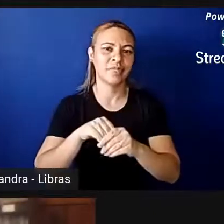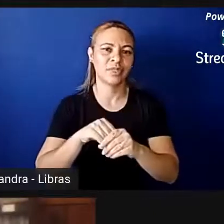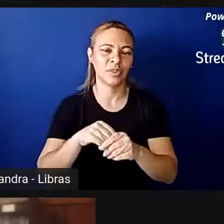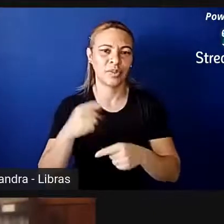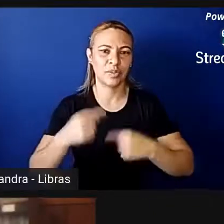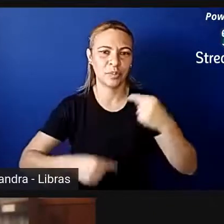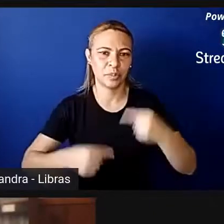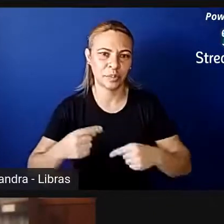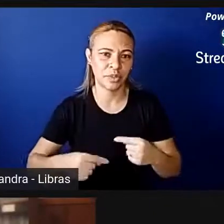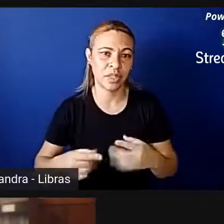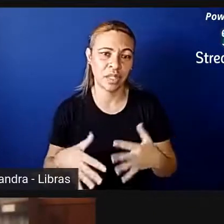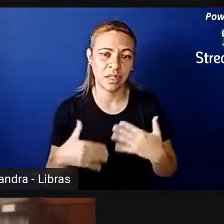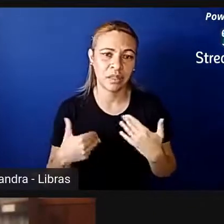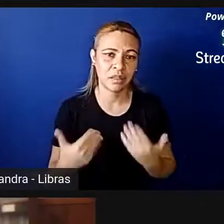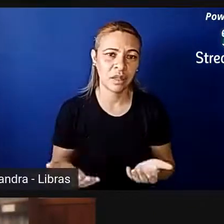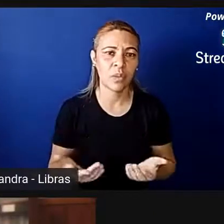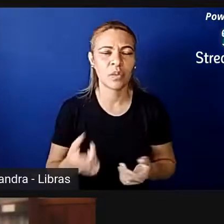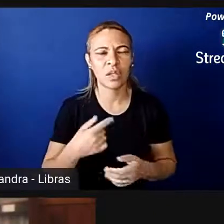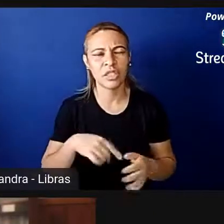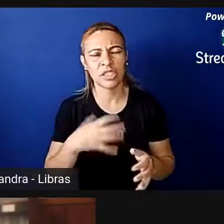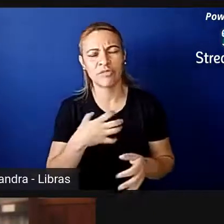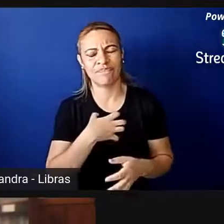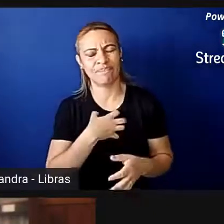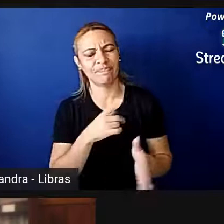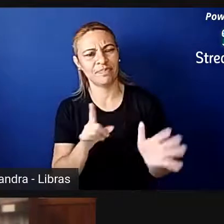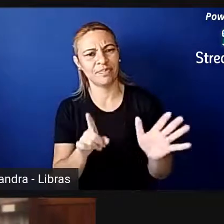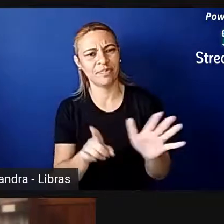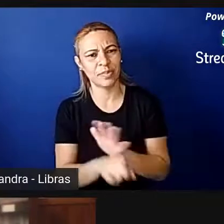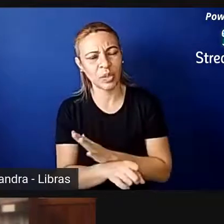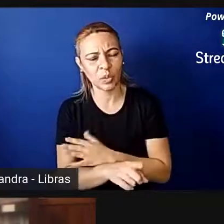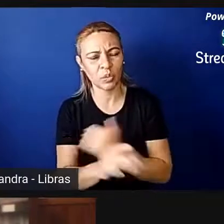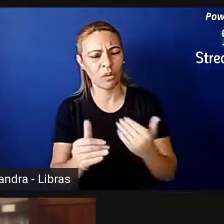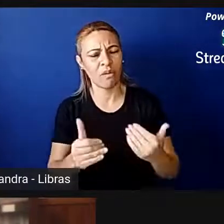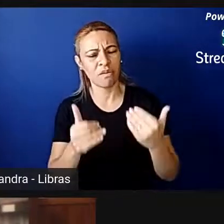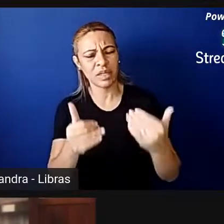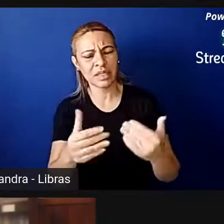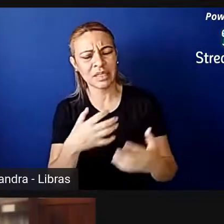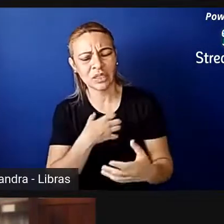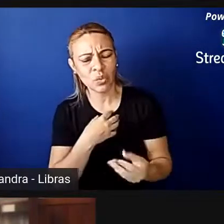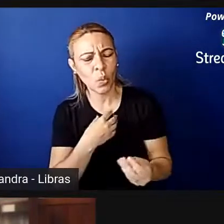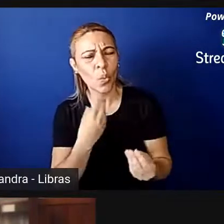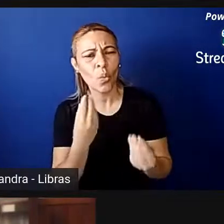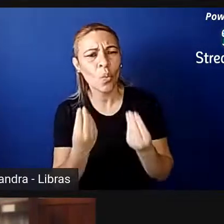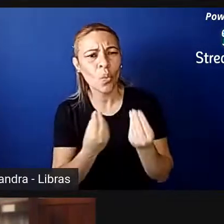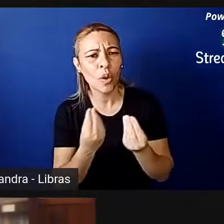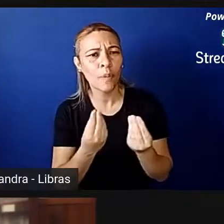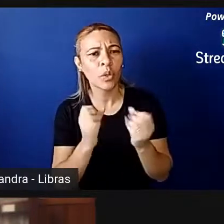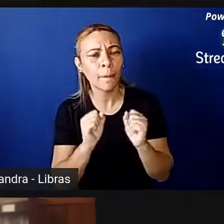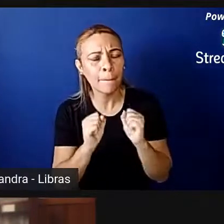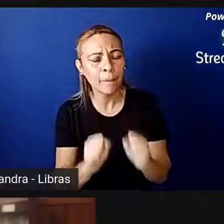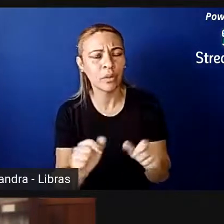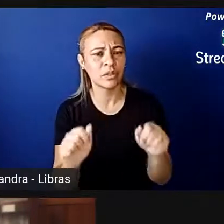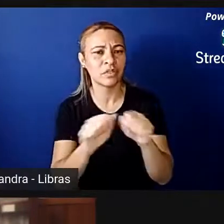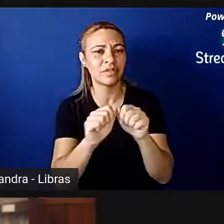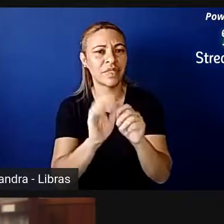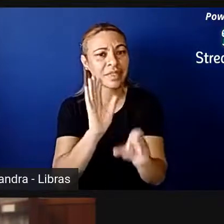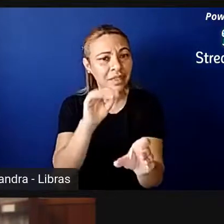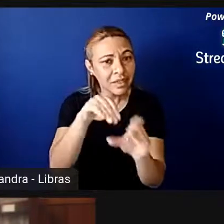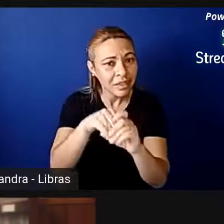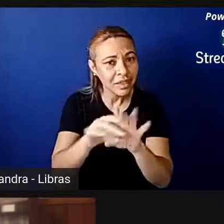o que a gente se pergunta é assim, frente a essa situação, o que pode ser feito no nível legal, né, o que eu vou